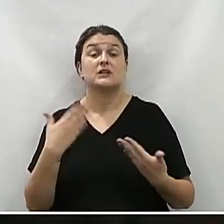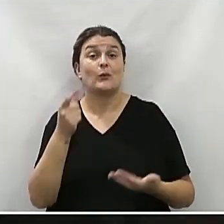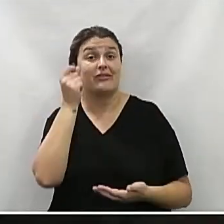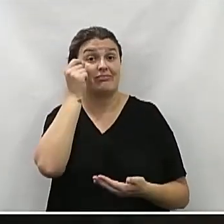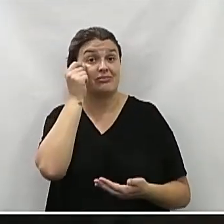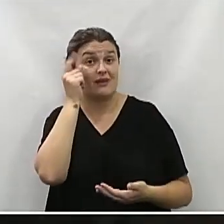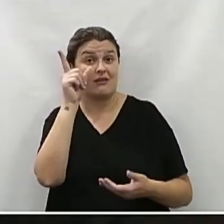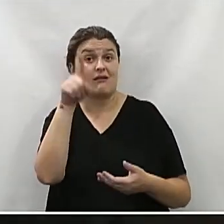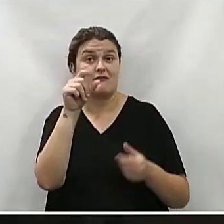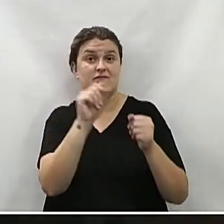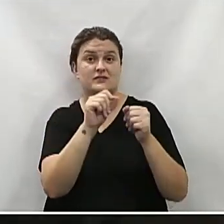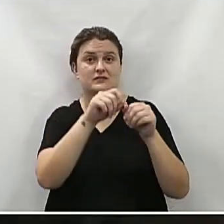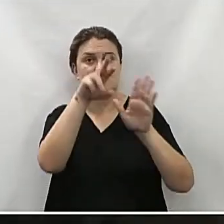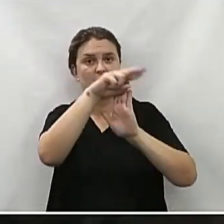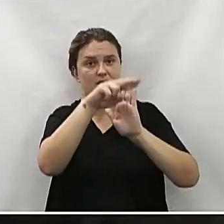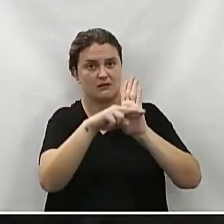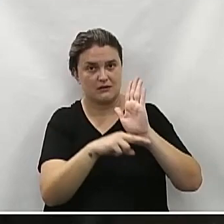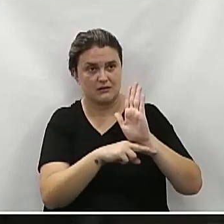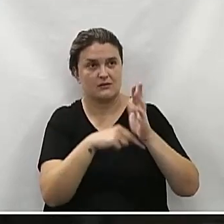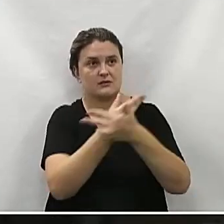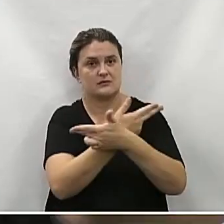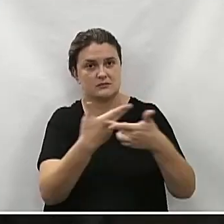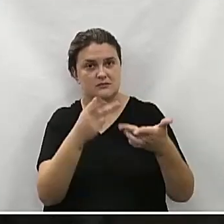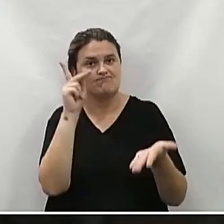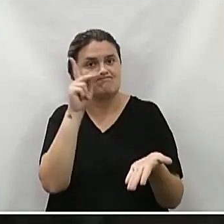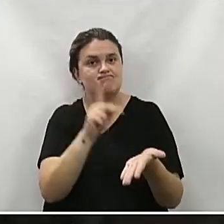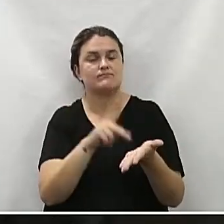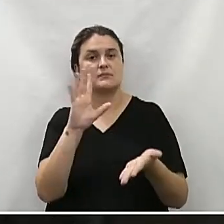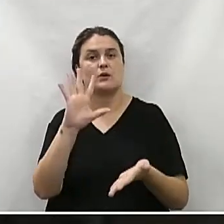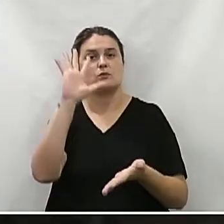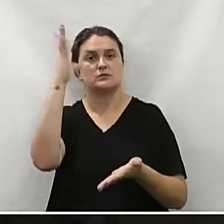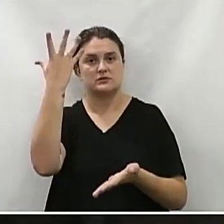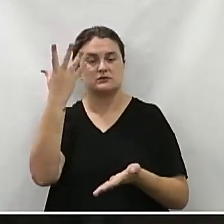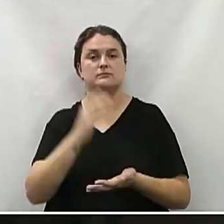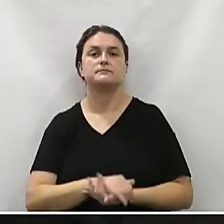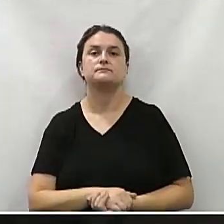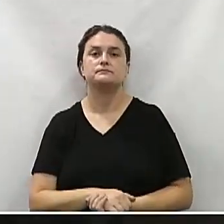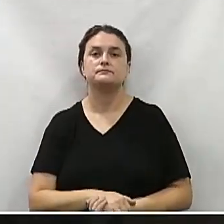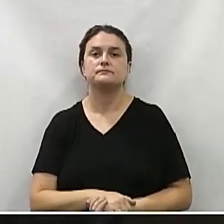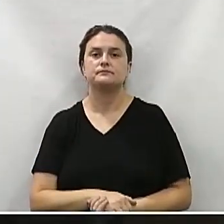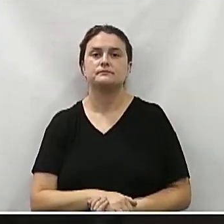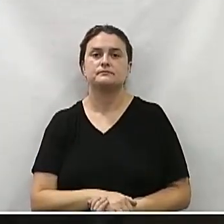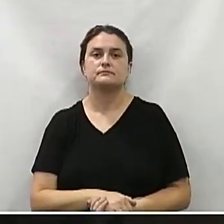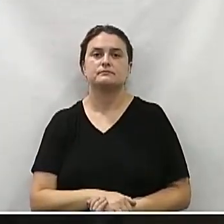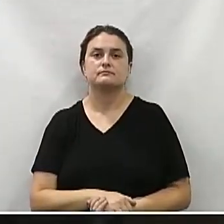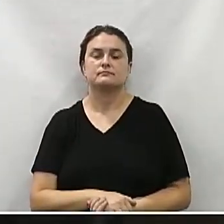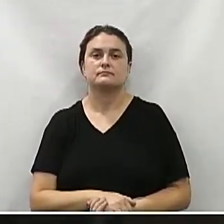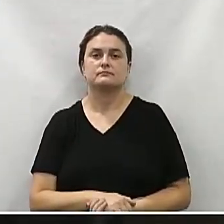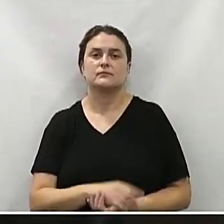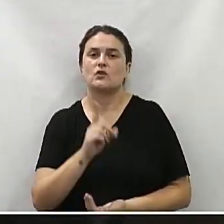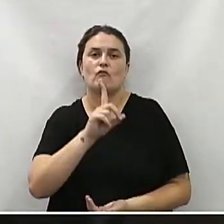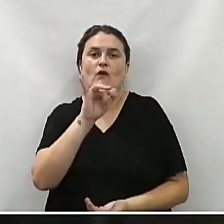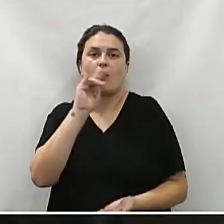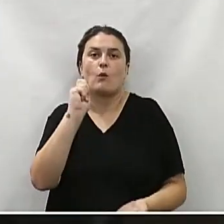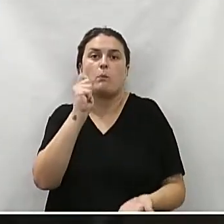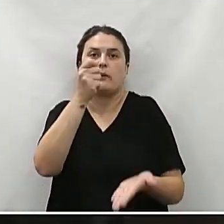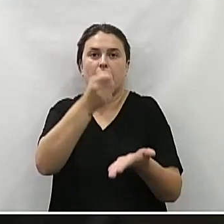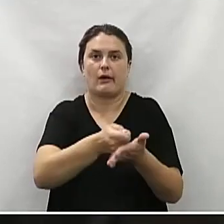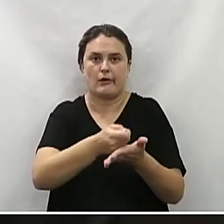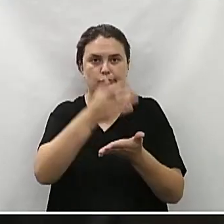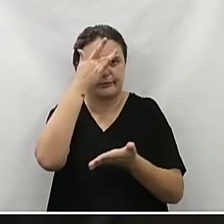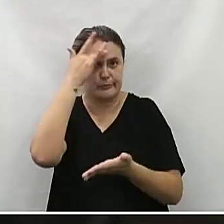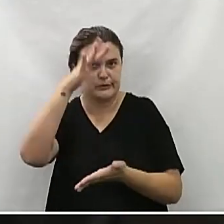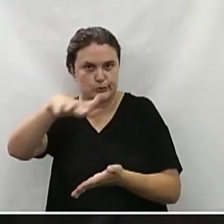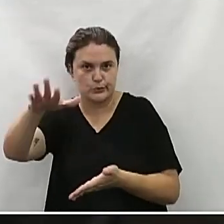é regulamentar para que isso aconteça. Volto a frisar, não vai ser obrigatório os